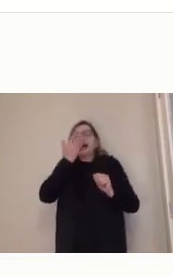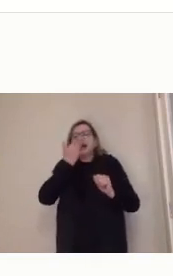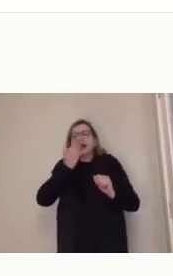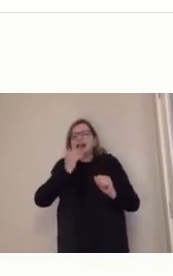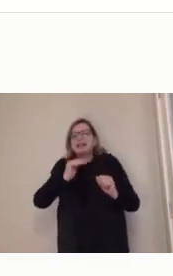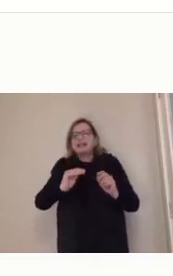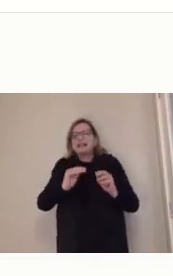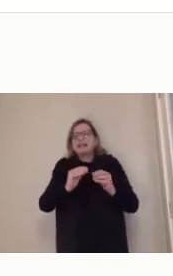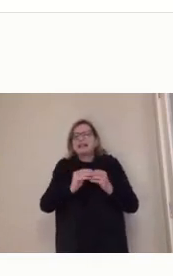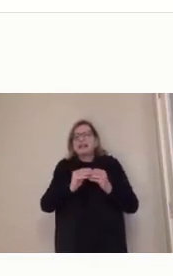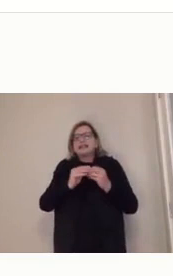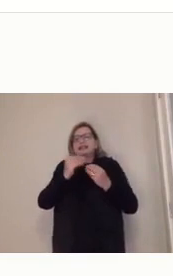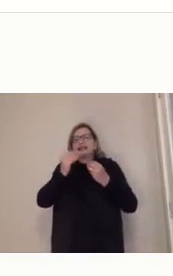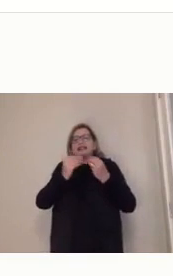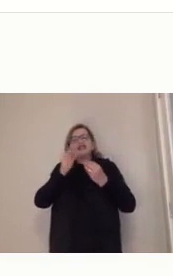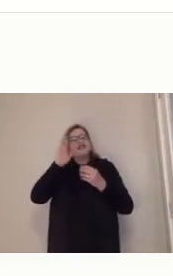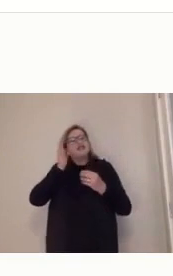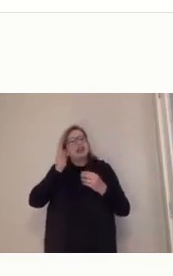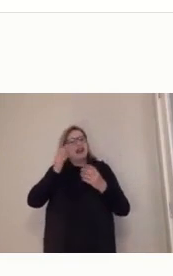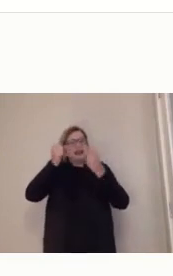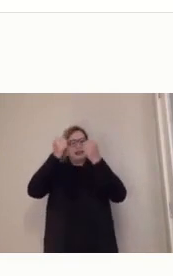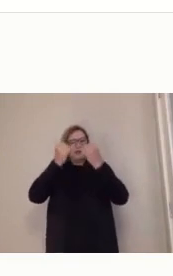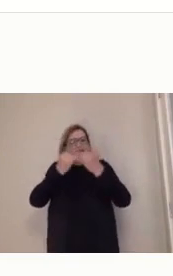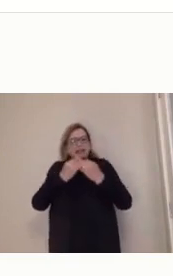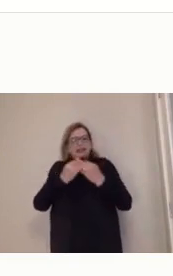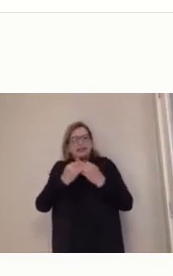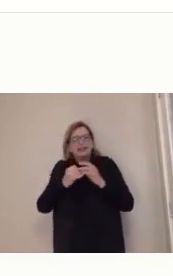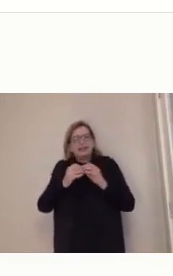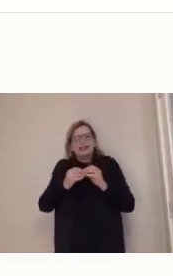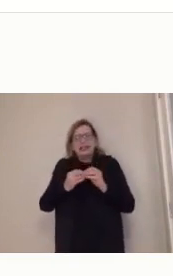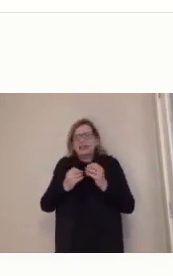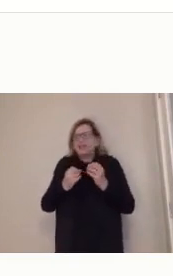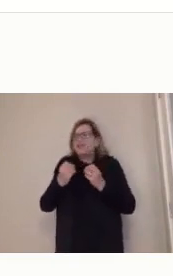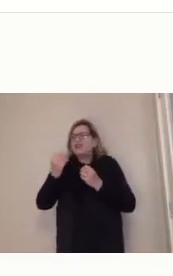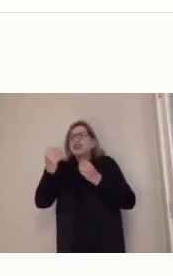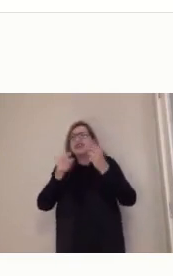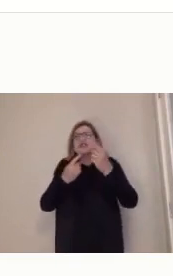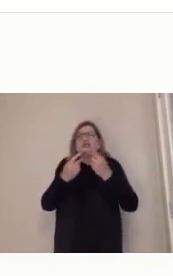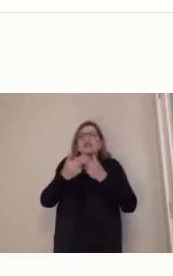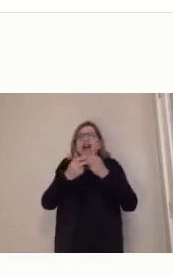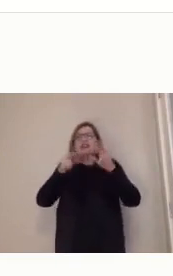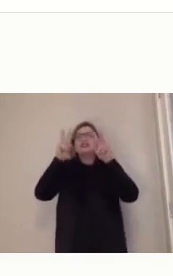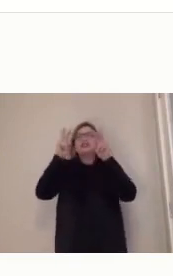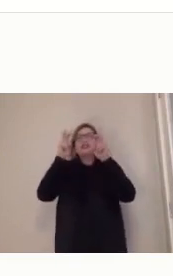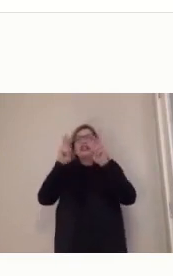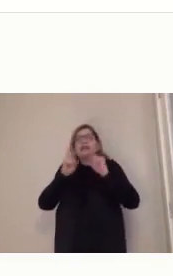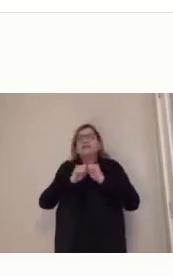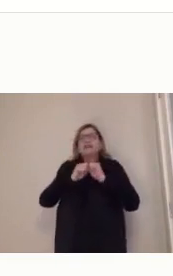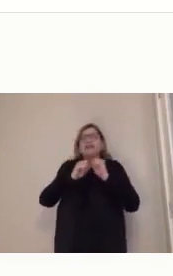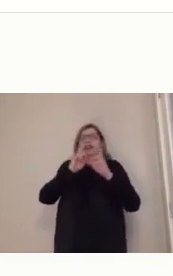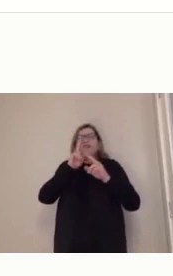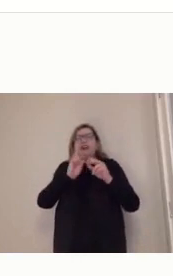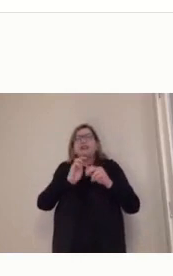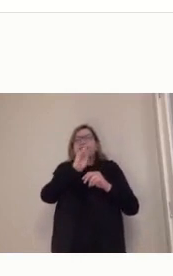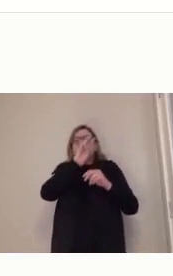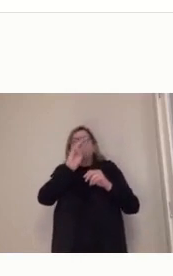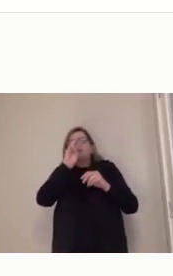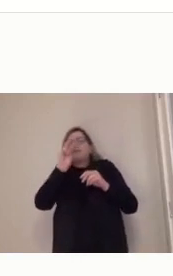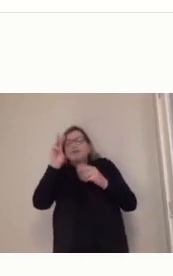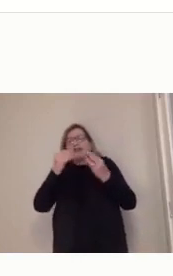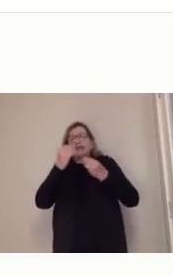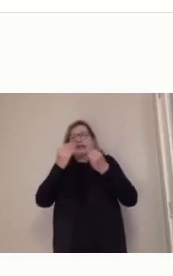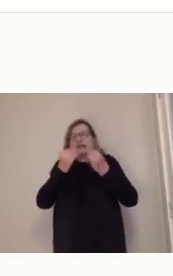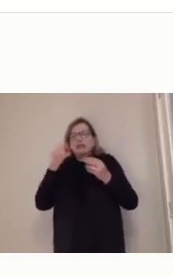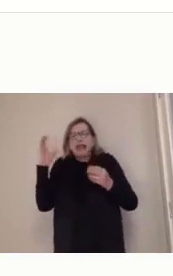vocês, elas viajam de um conteúdo para outro, de um site para outro, de um link para outro, com uma velocidade, e que